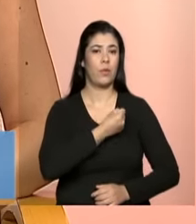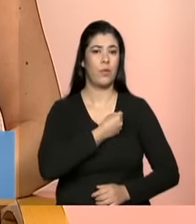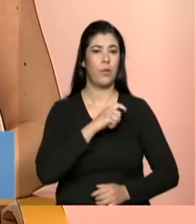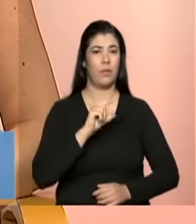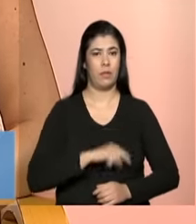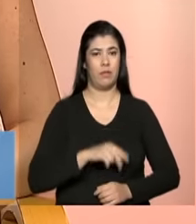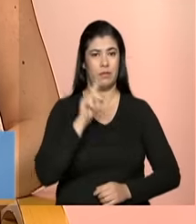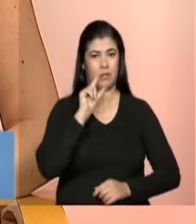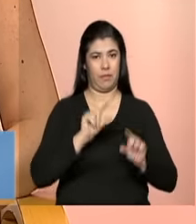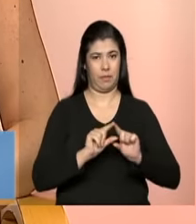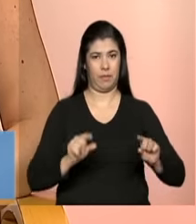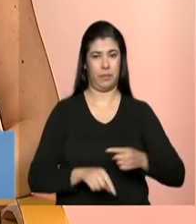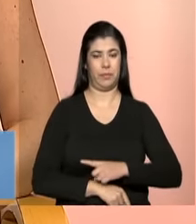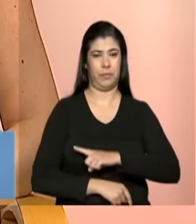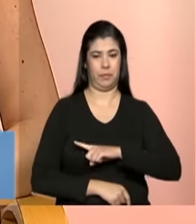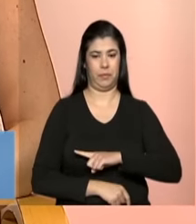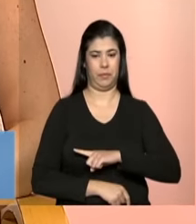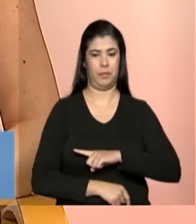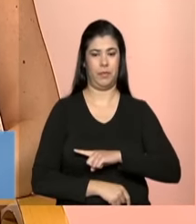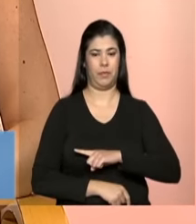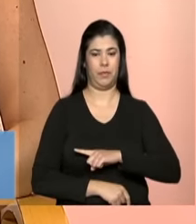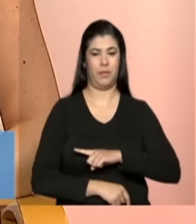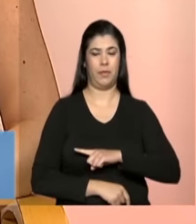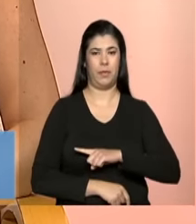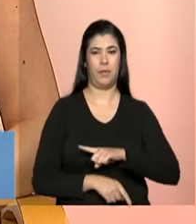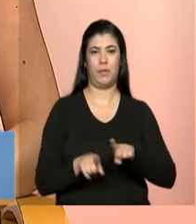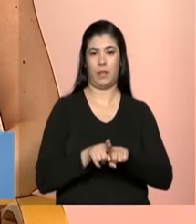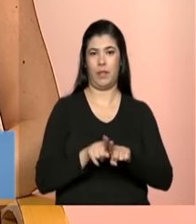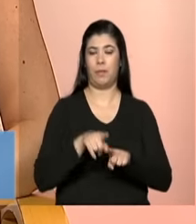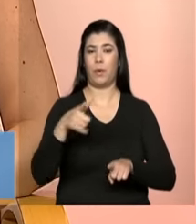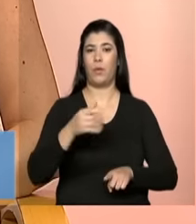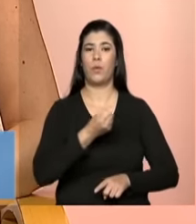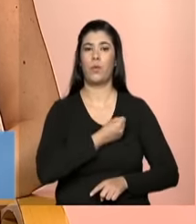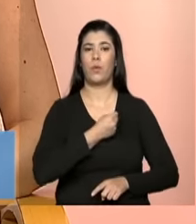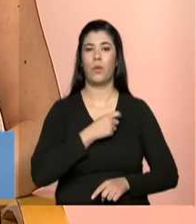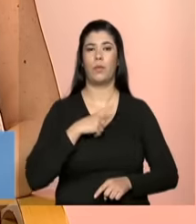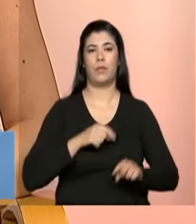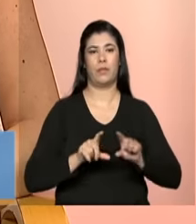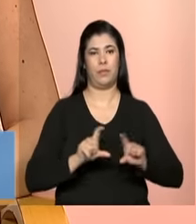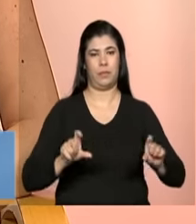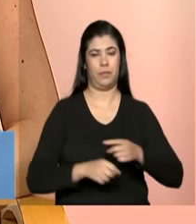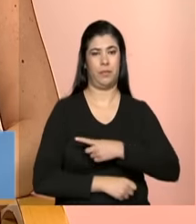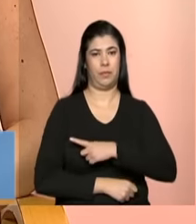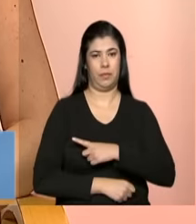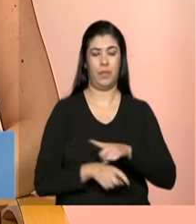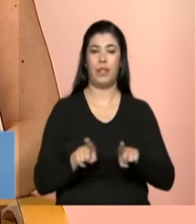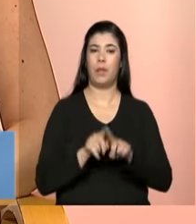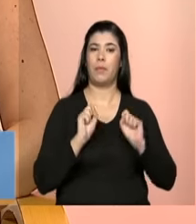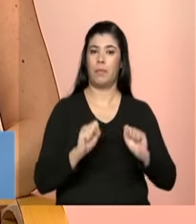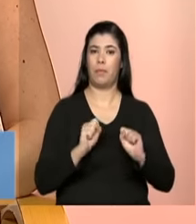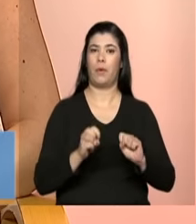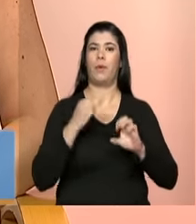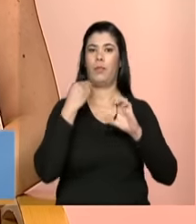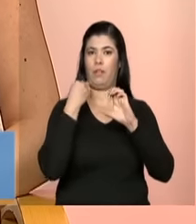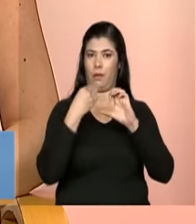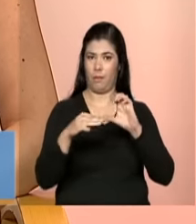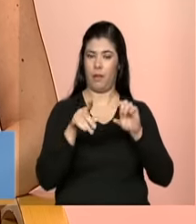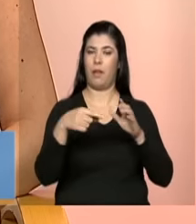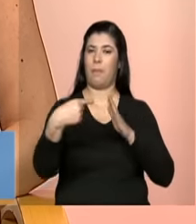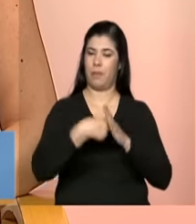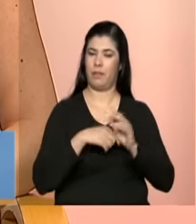3799-5859 ou 3799-5198 ou enviar para o e-mail tele